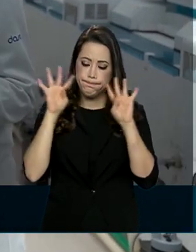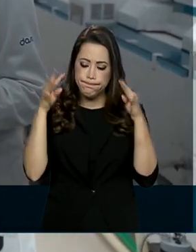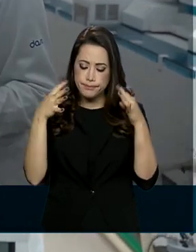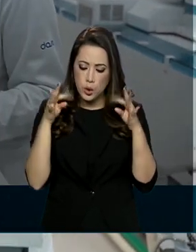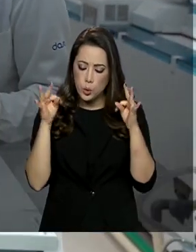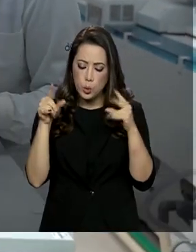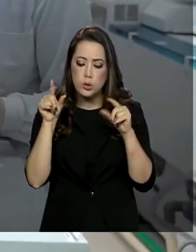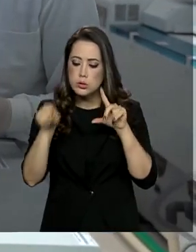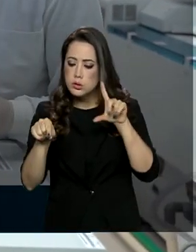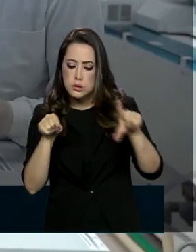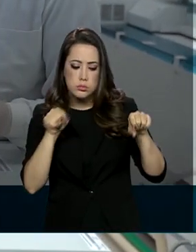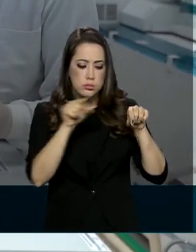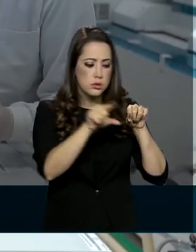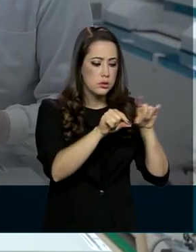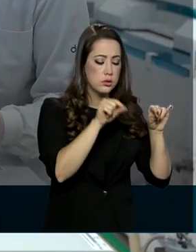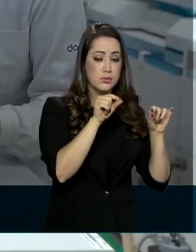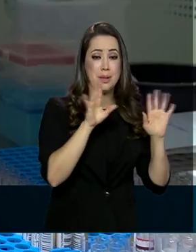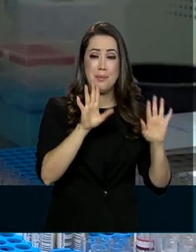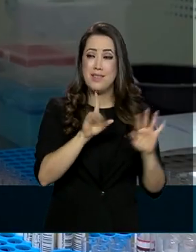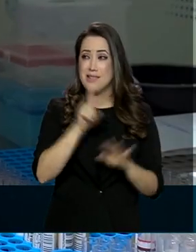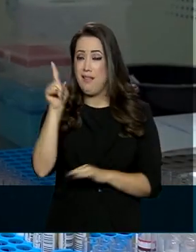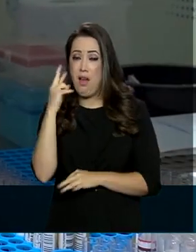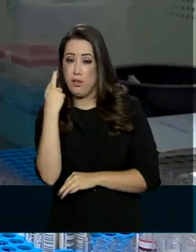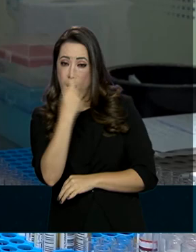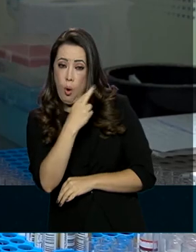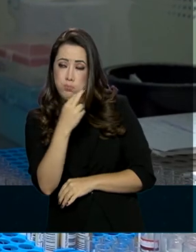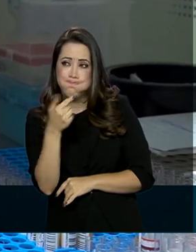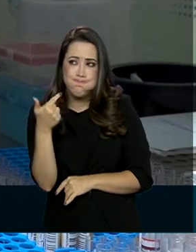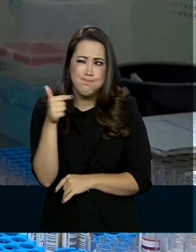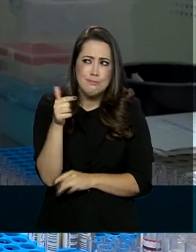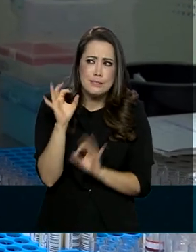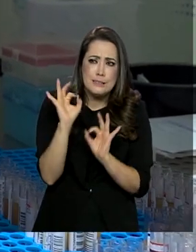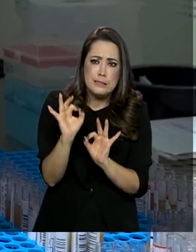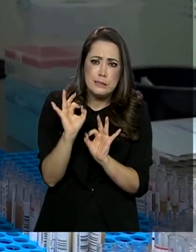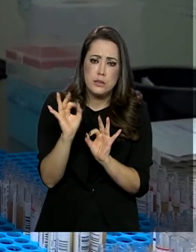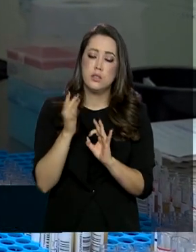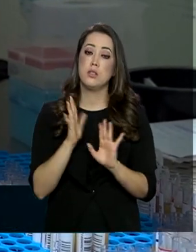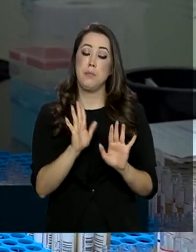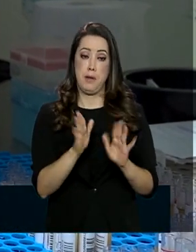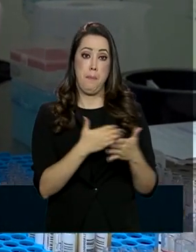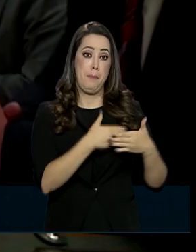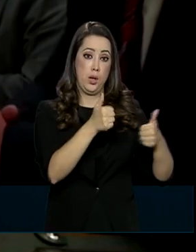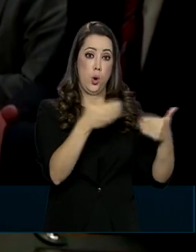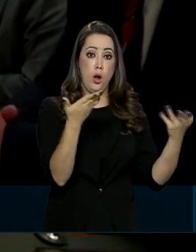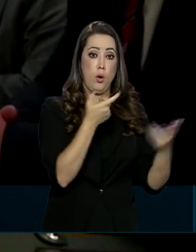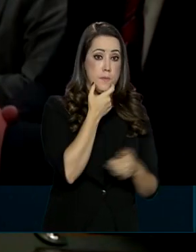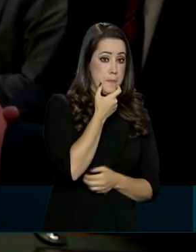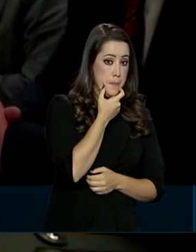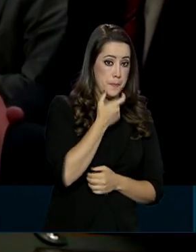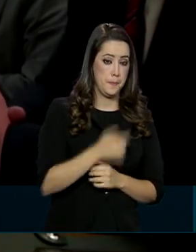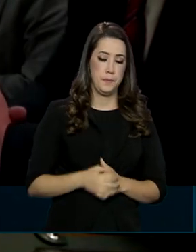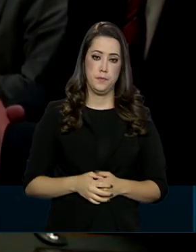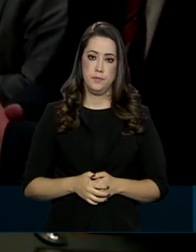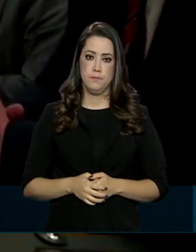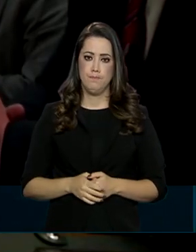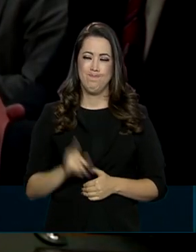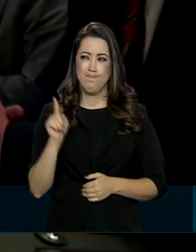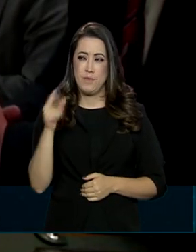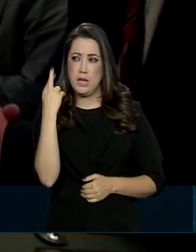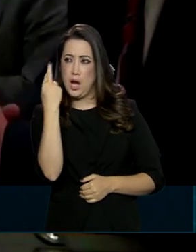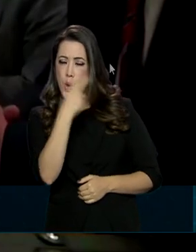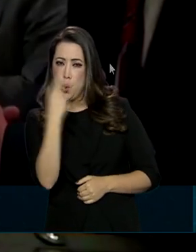que os dados sobre a vacina russa são incipientes. E a melhor opção no momento é a vacina do Reino Unido. Está muito incipiente,